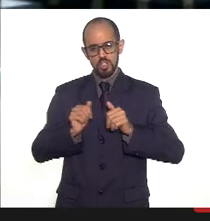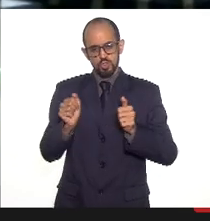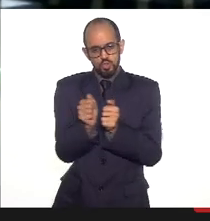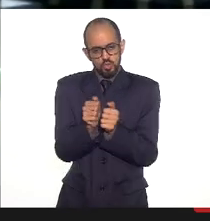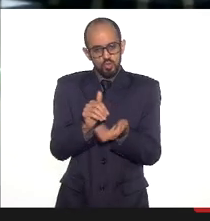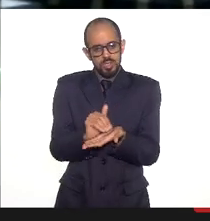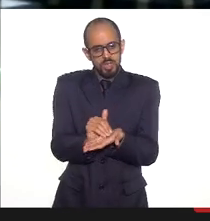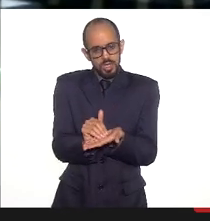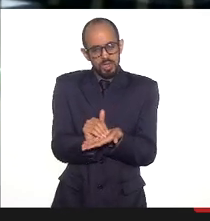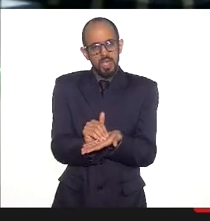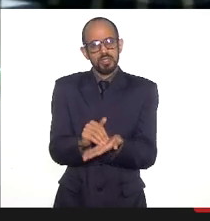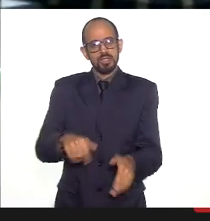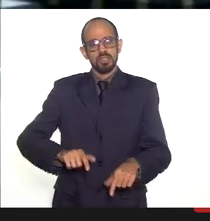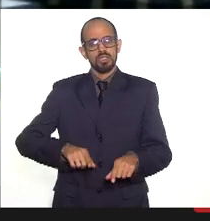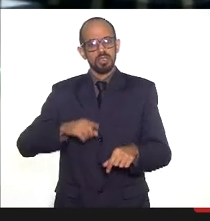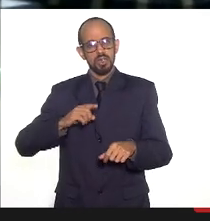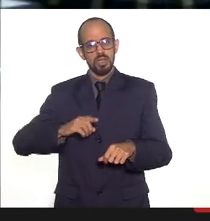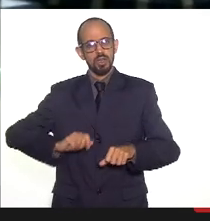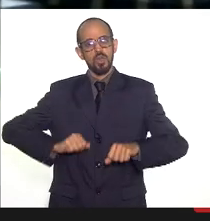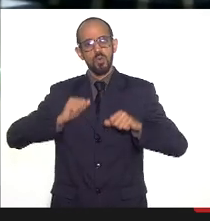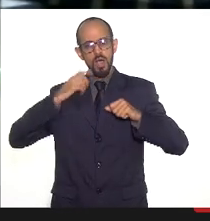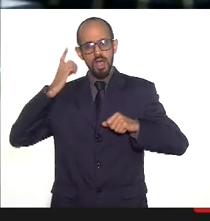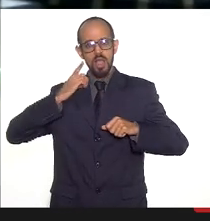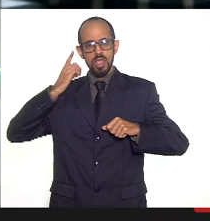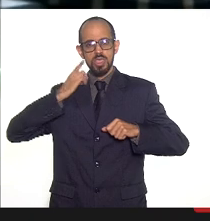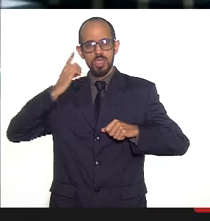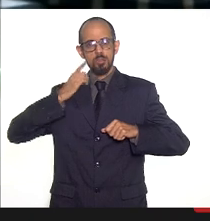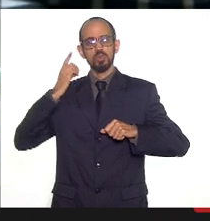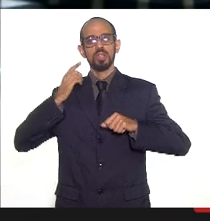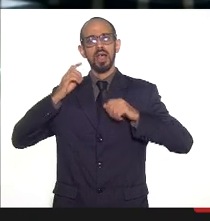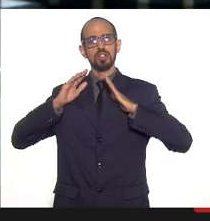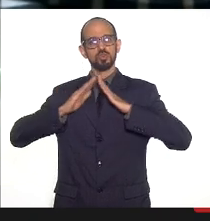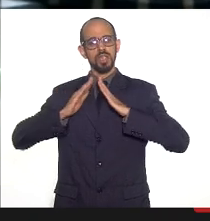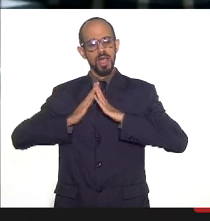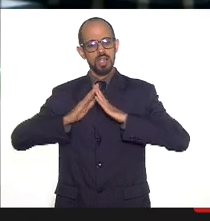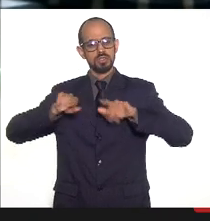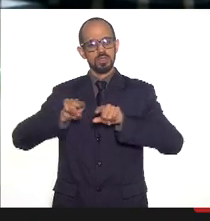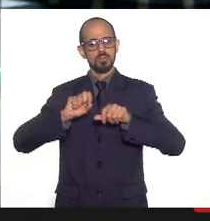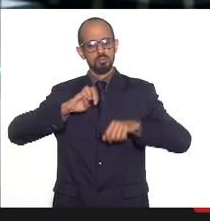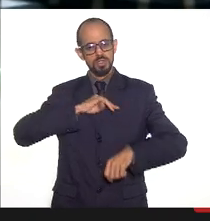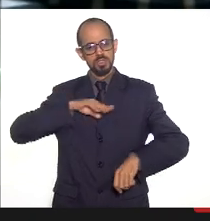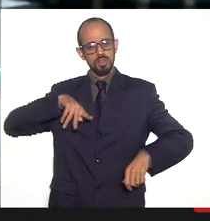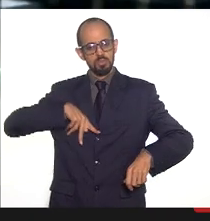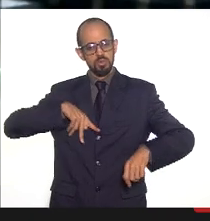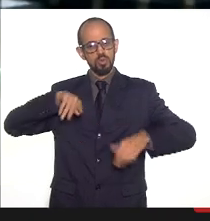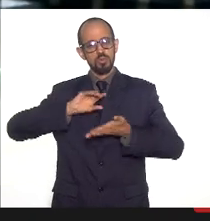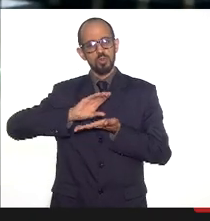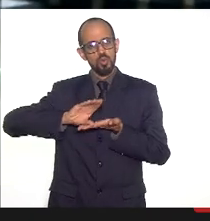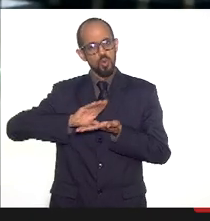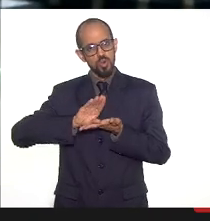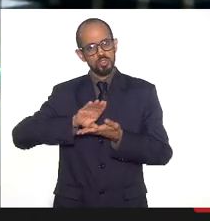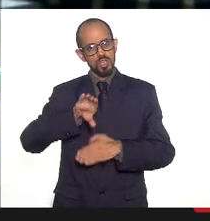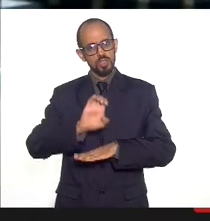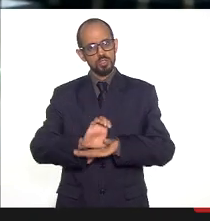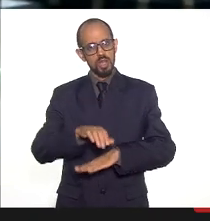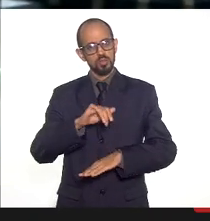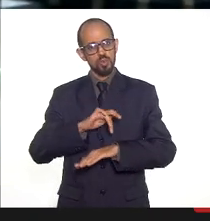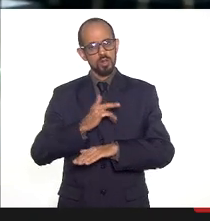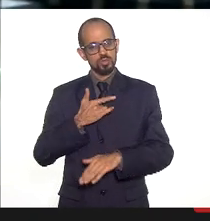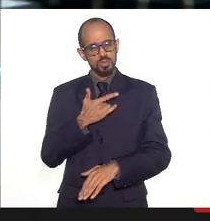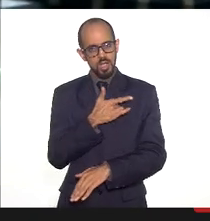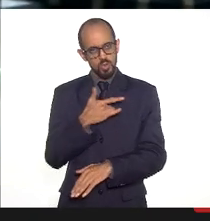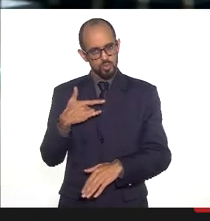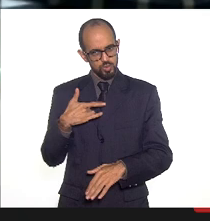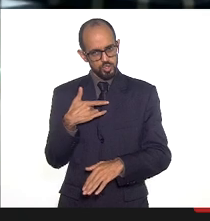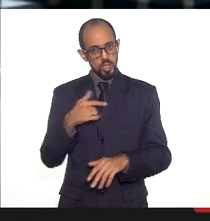junto com a casa do povo junto com o ministério público junto com o conselho estadual de saúde eu estou inteiramente